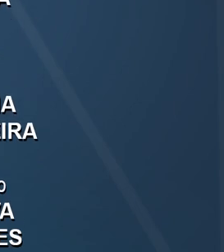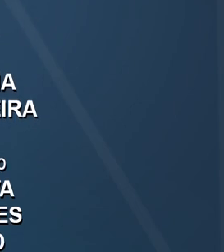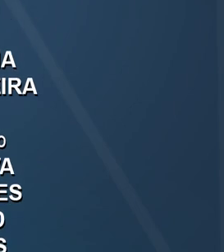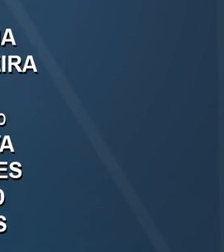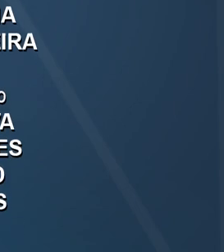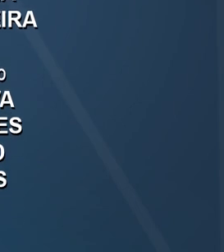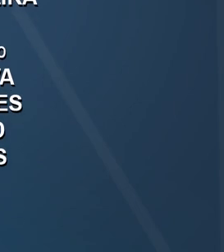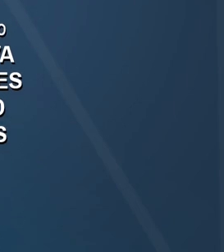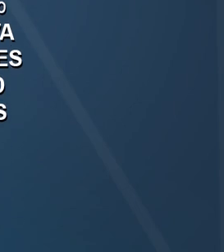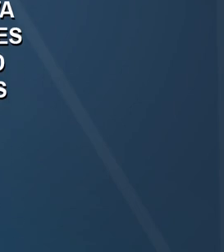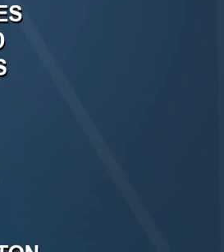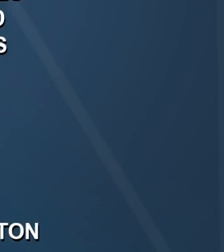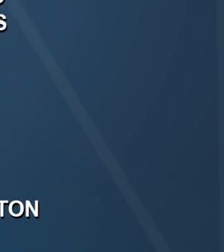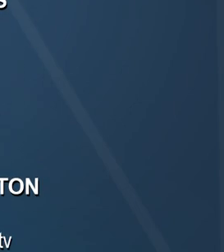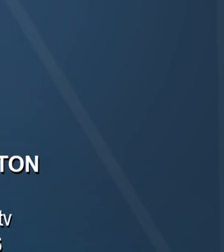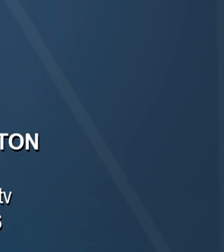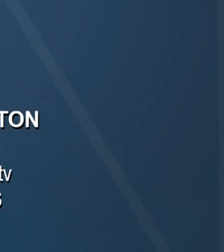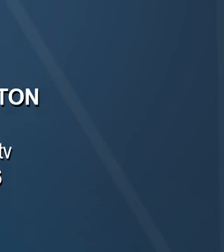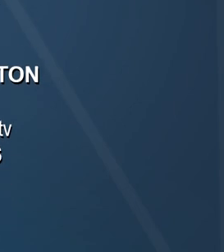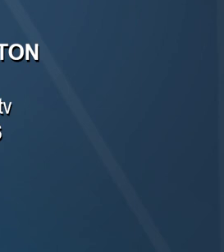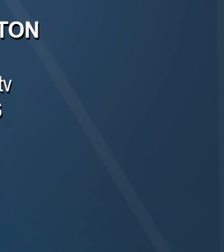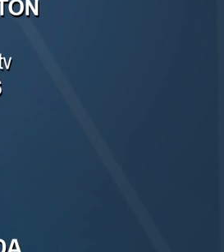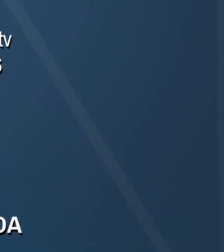Tchau! Tchau! Tchau!